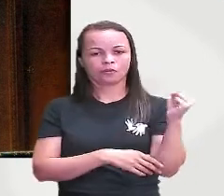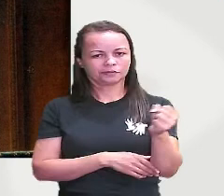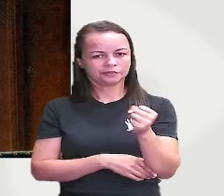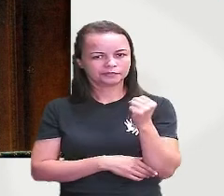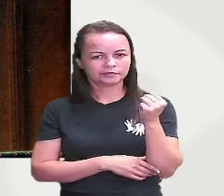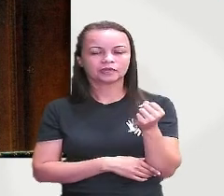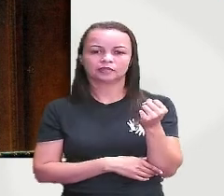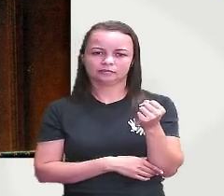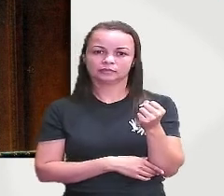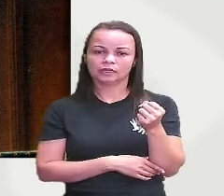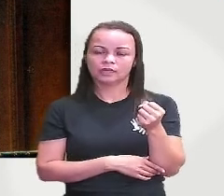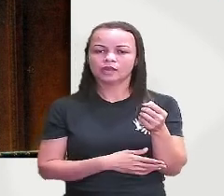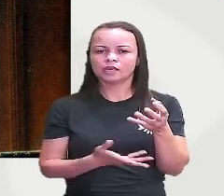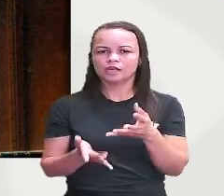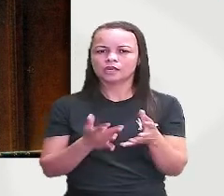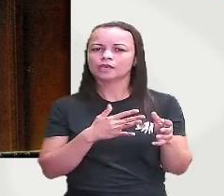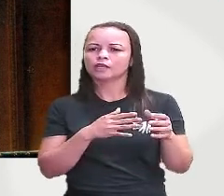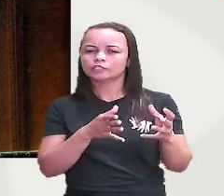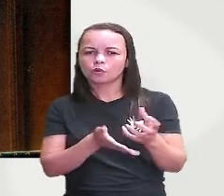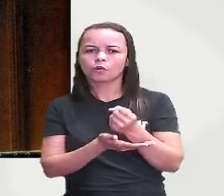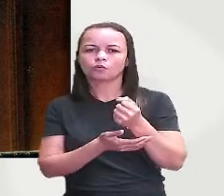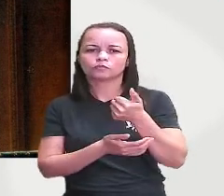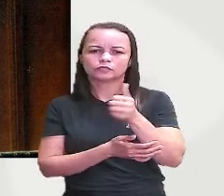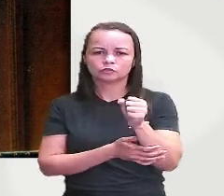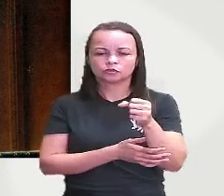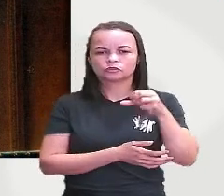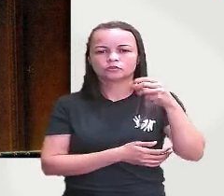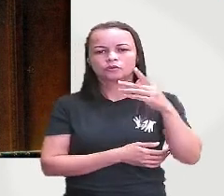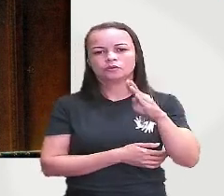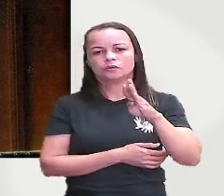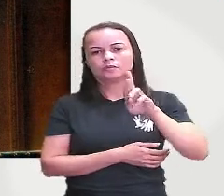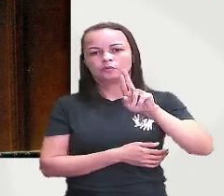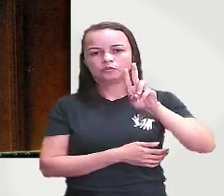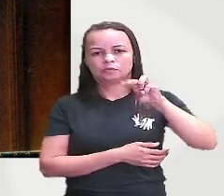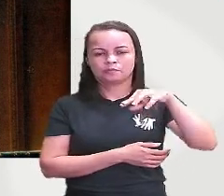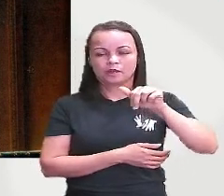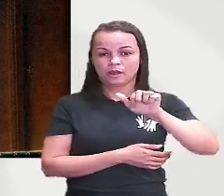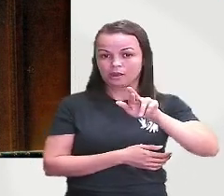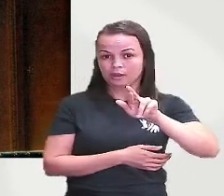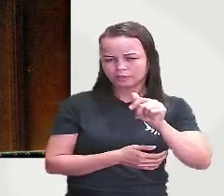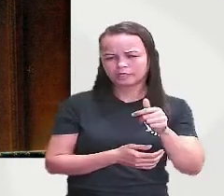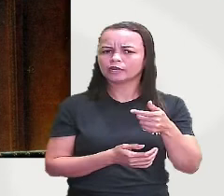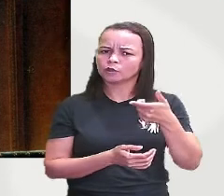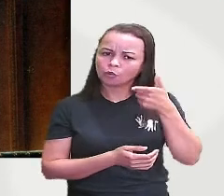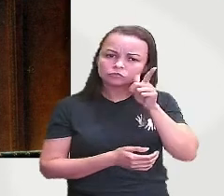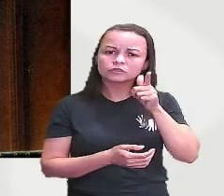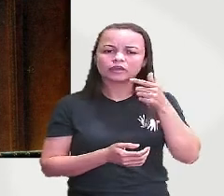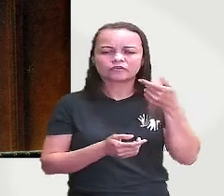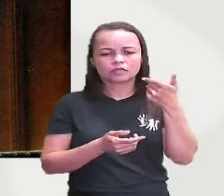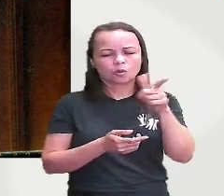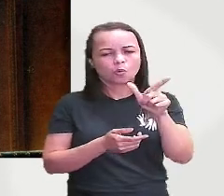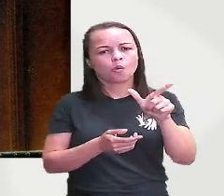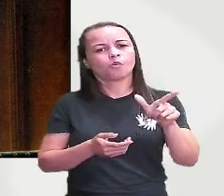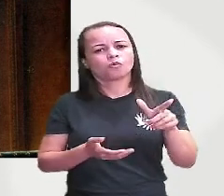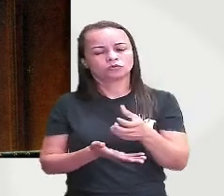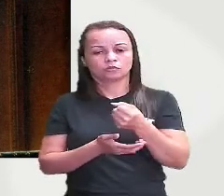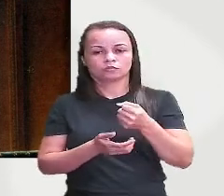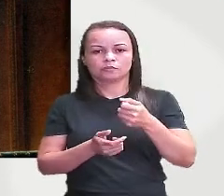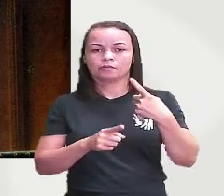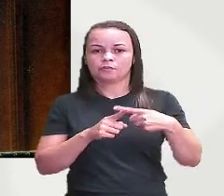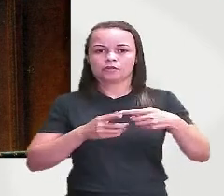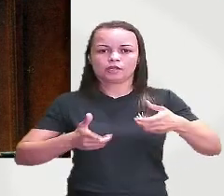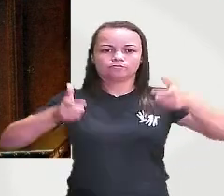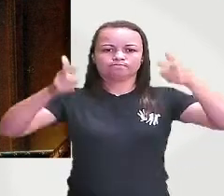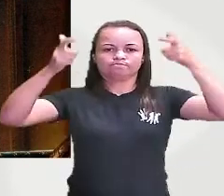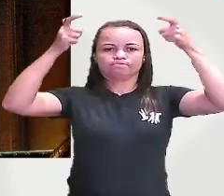vai dar ele deu um golpe lá no 18 brumário e ele vai dar de certa forma um outro golpe porque ele vai se coroar